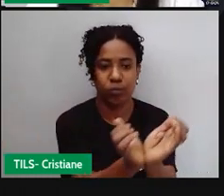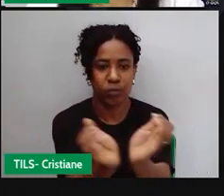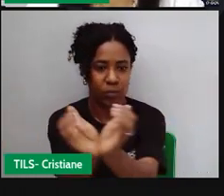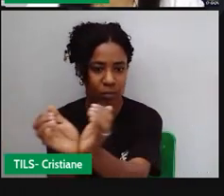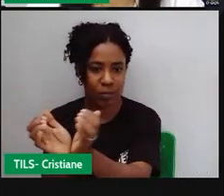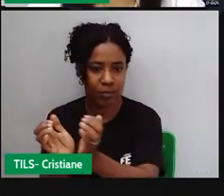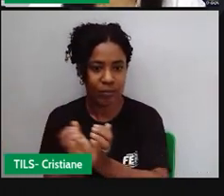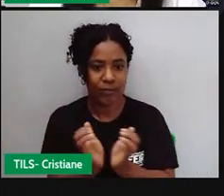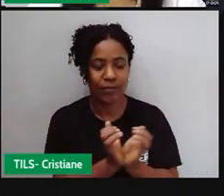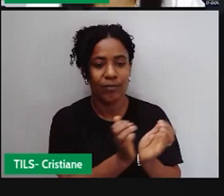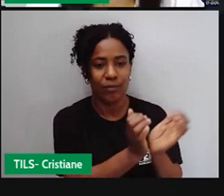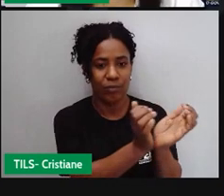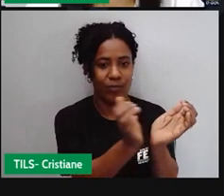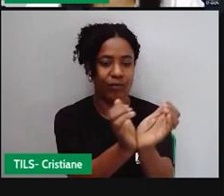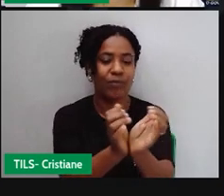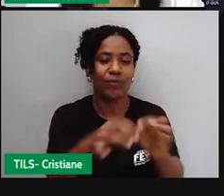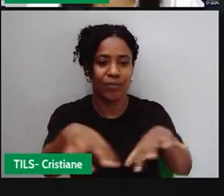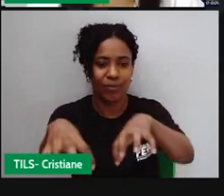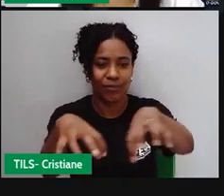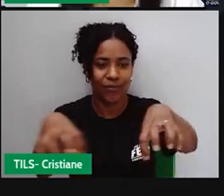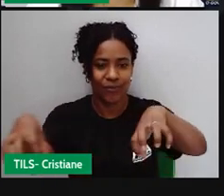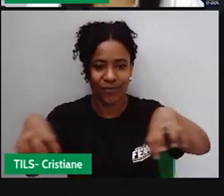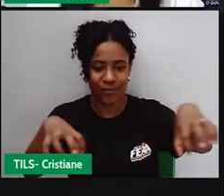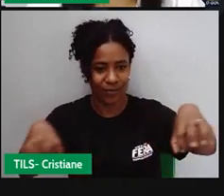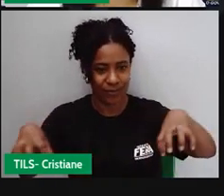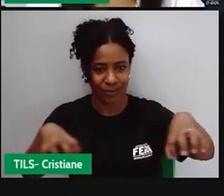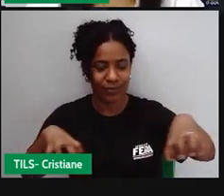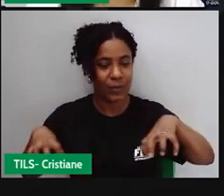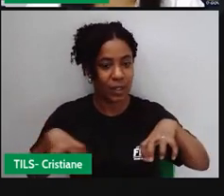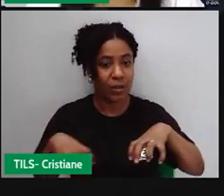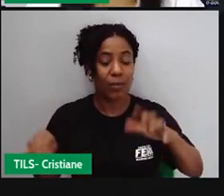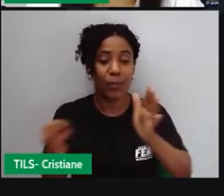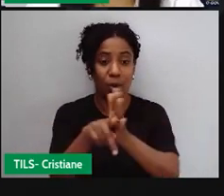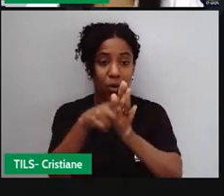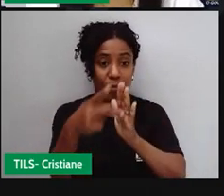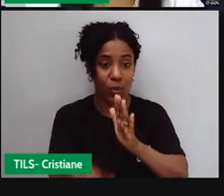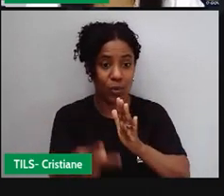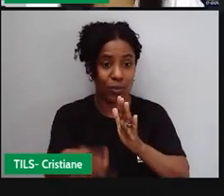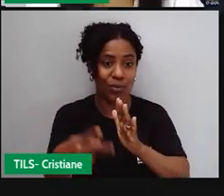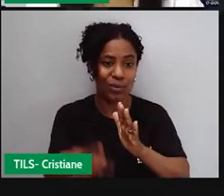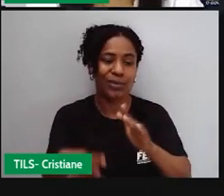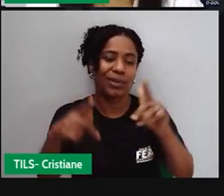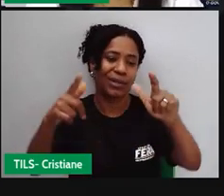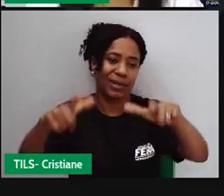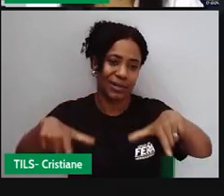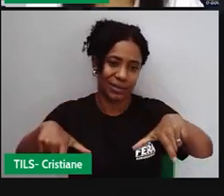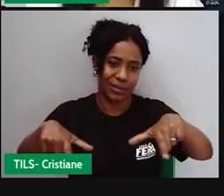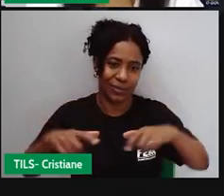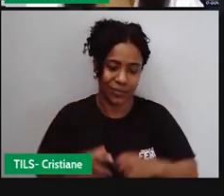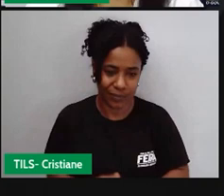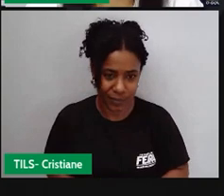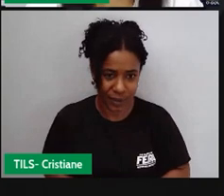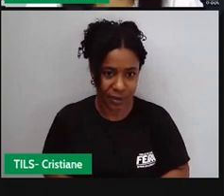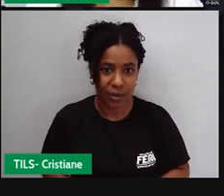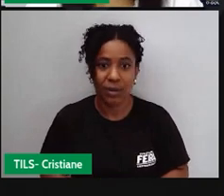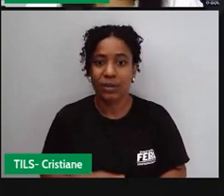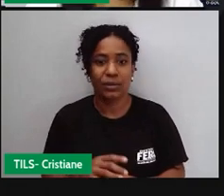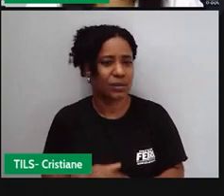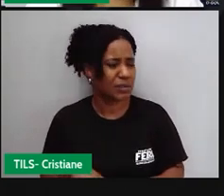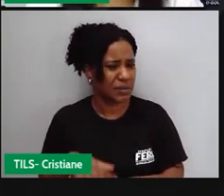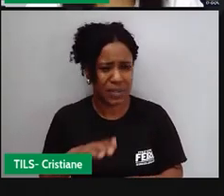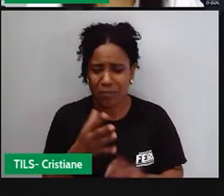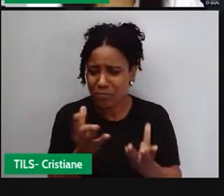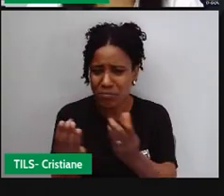que circulava, né? A extensão territorial que ele ocupava e tinha muitos habitantes, não só